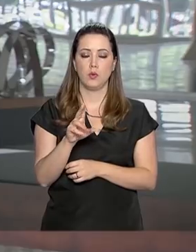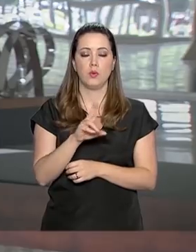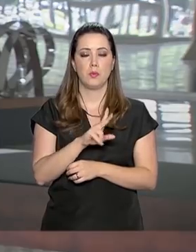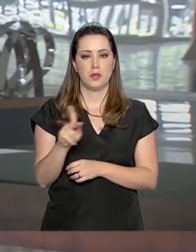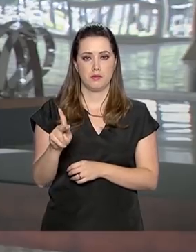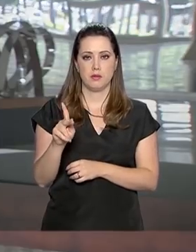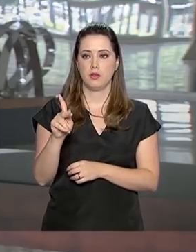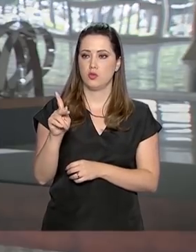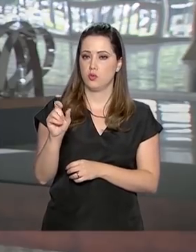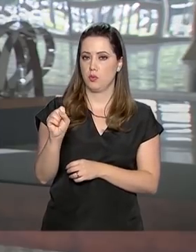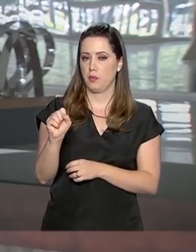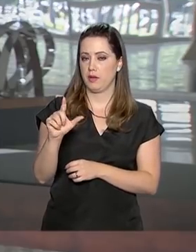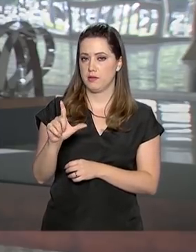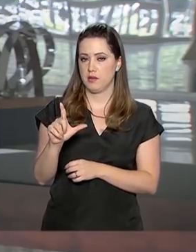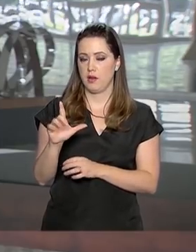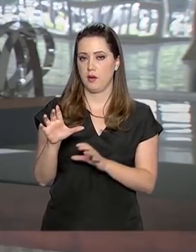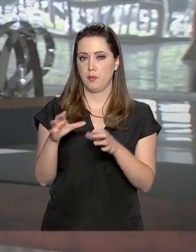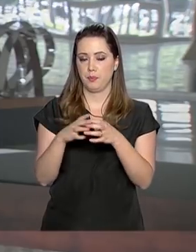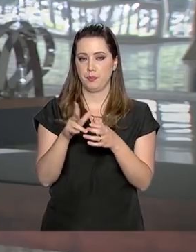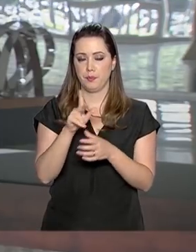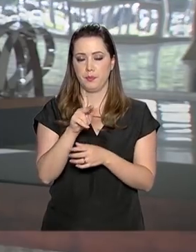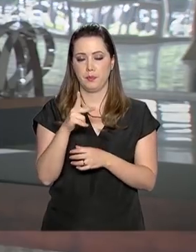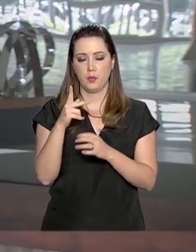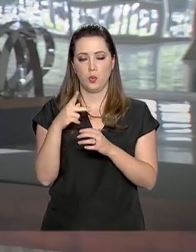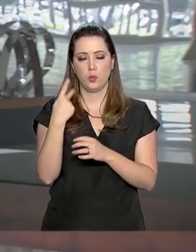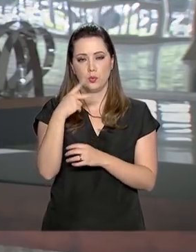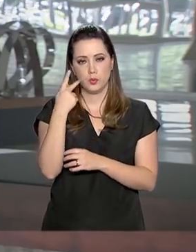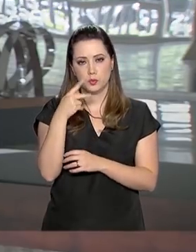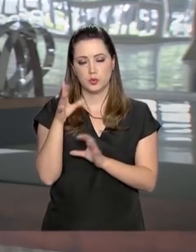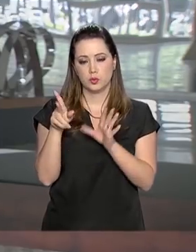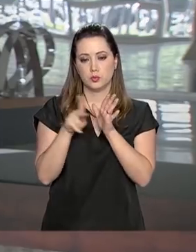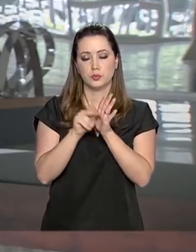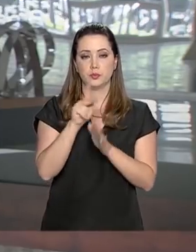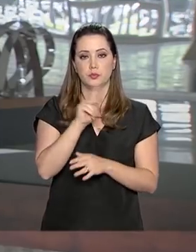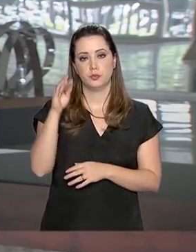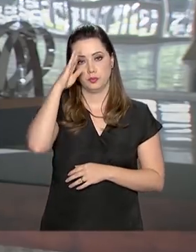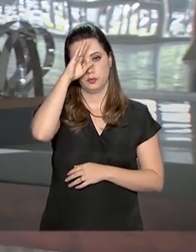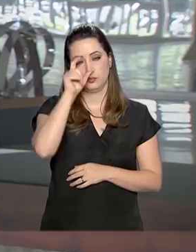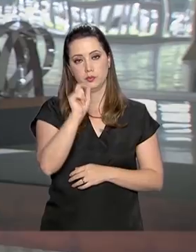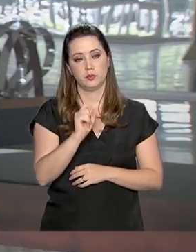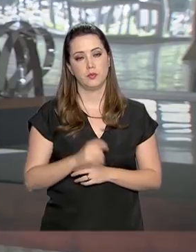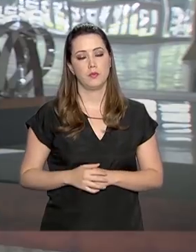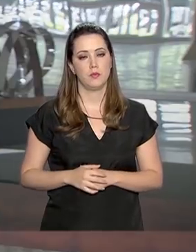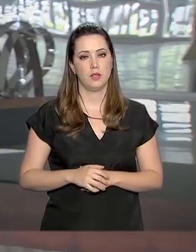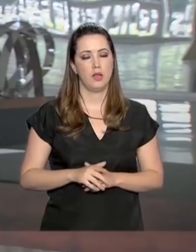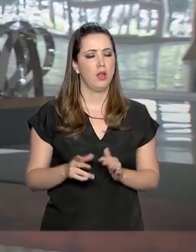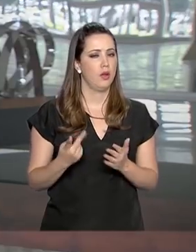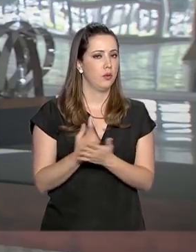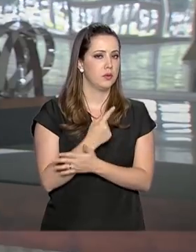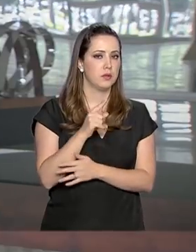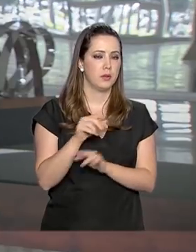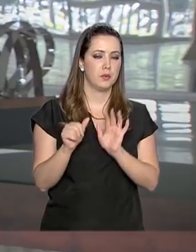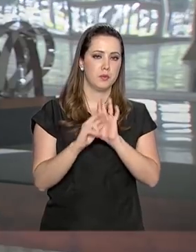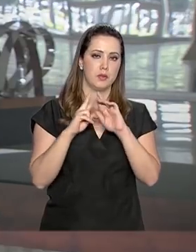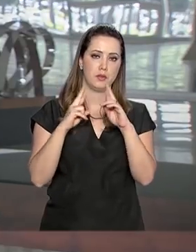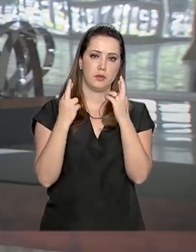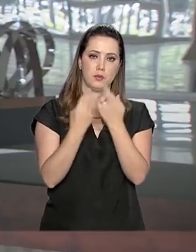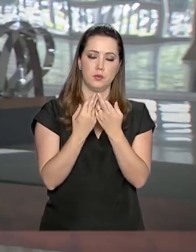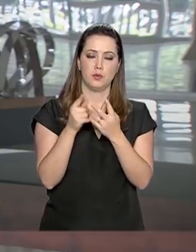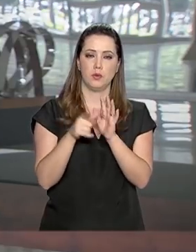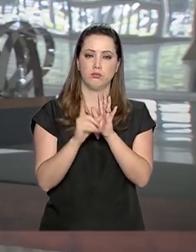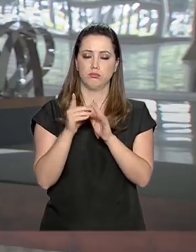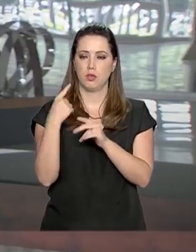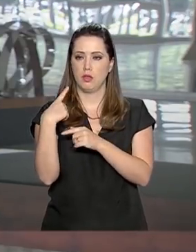Hoje também foi realizada aqui no Palácio do Planalto a primeira reunião ministerial desde que Jair Bolsonaro recebeu alta